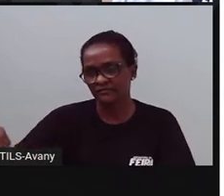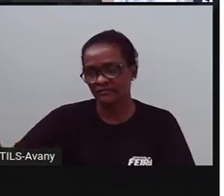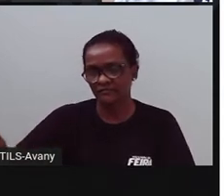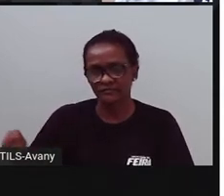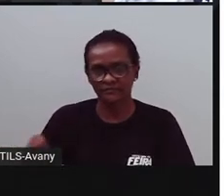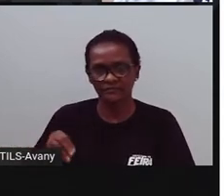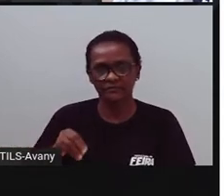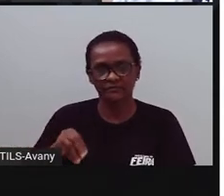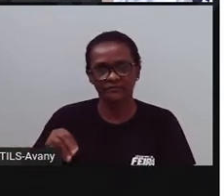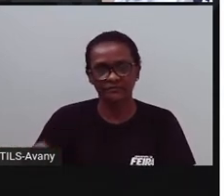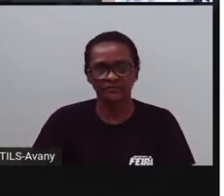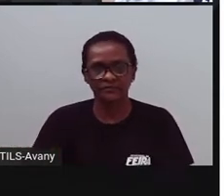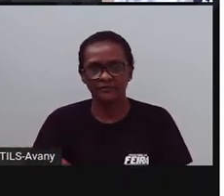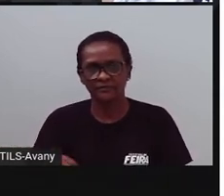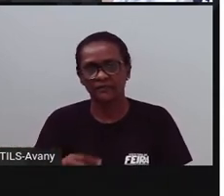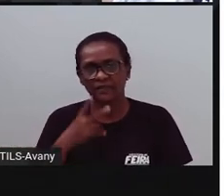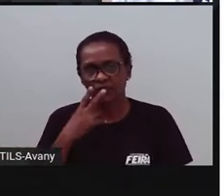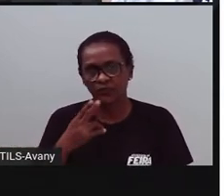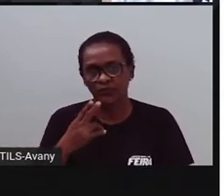fumo, o milho,